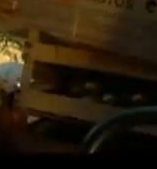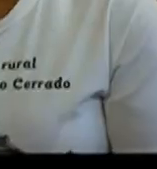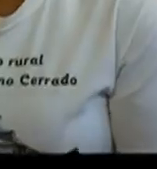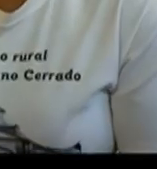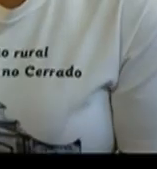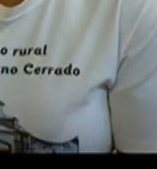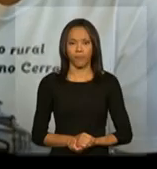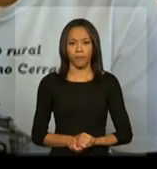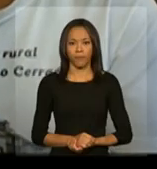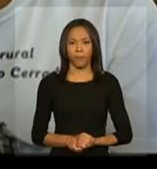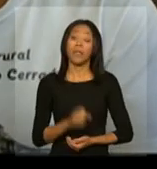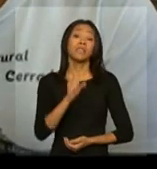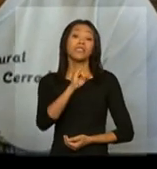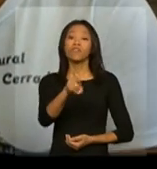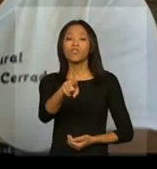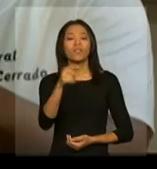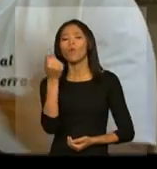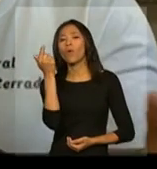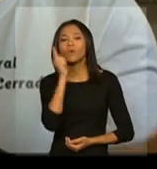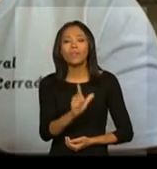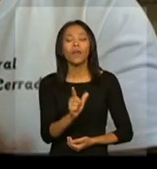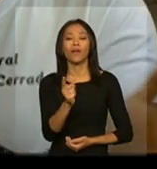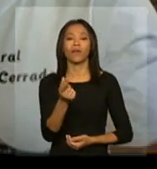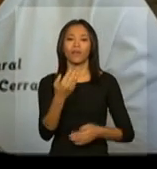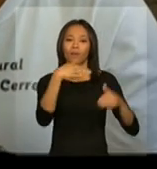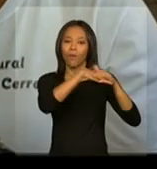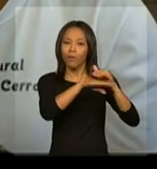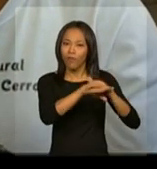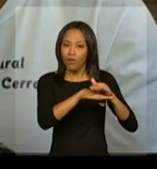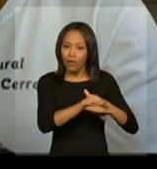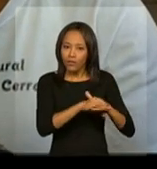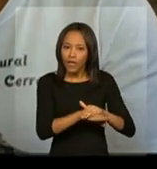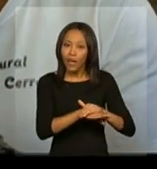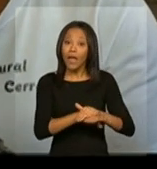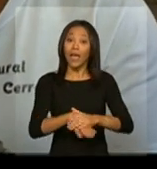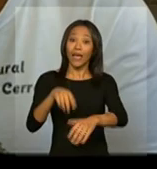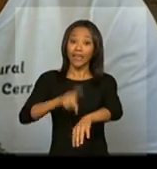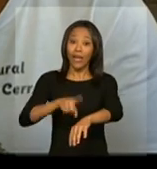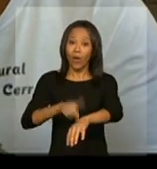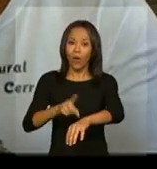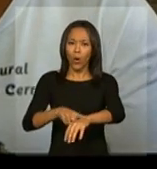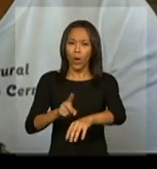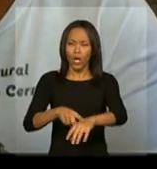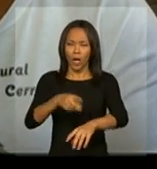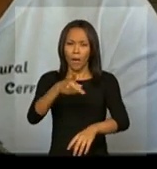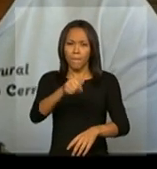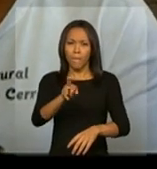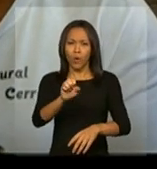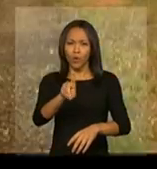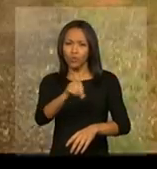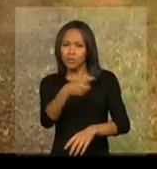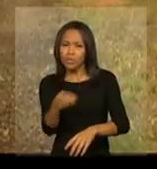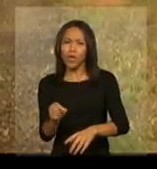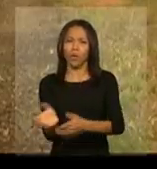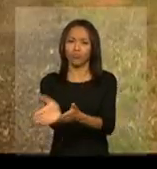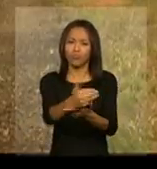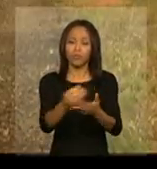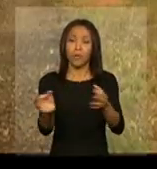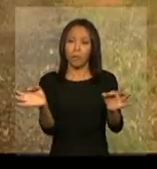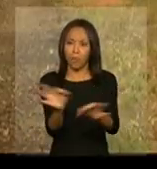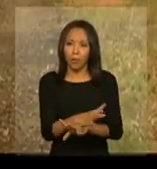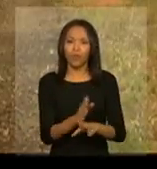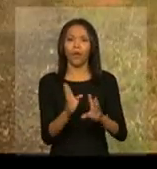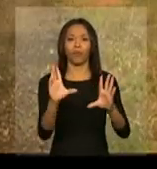E se você não consegue armazenar, é só no momento da produção e pronto, No momento da colheita e acaba. Então, se você tem